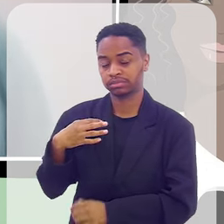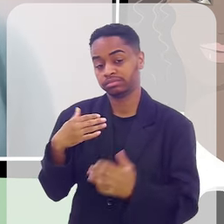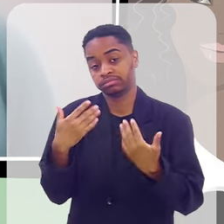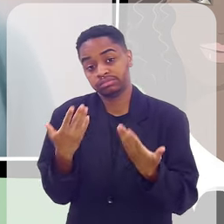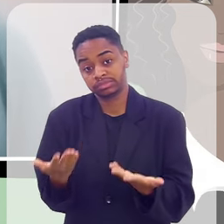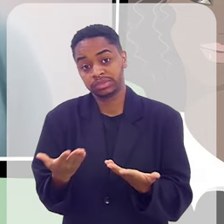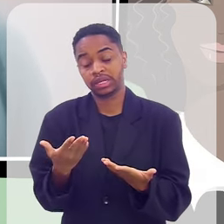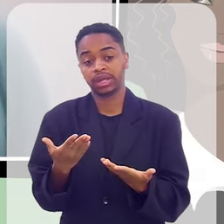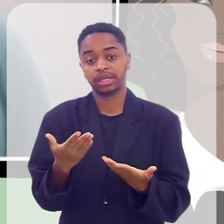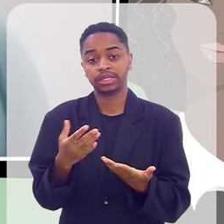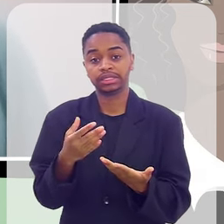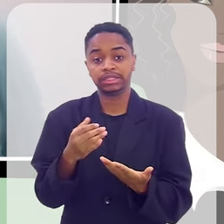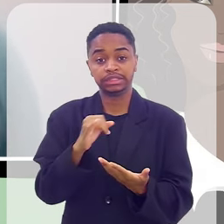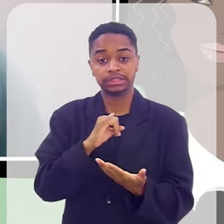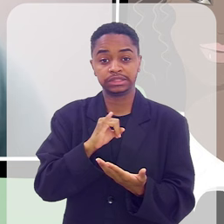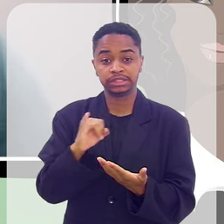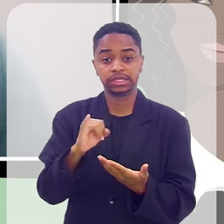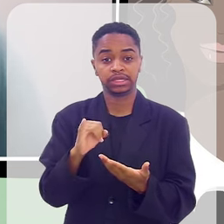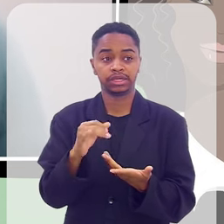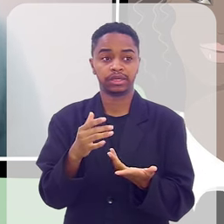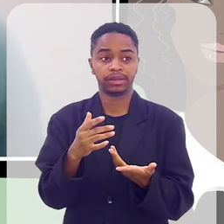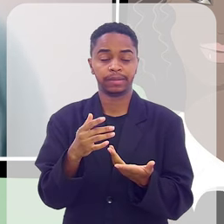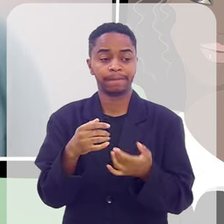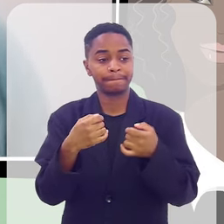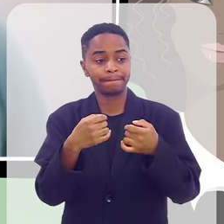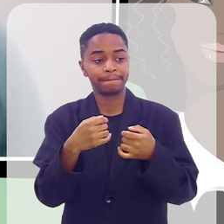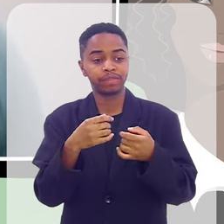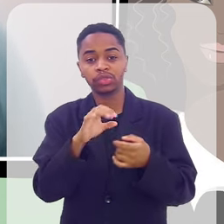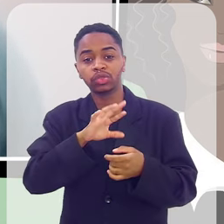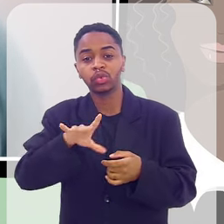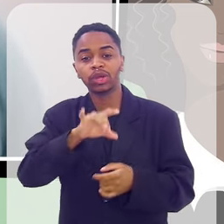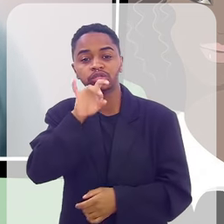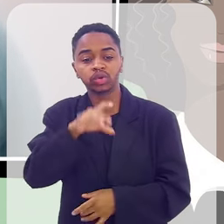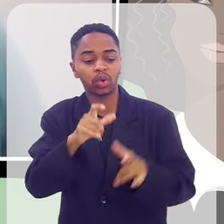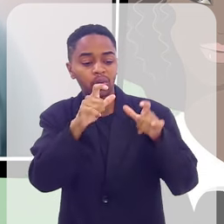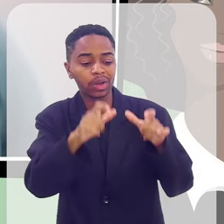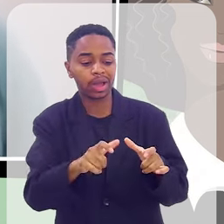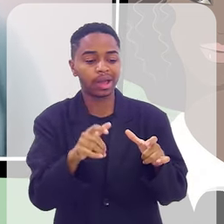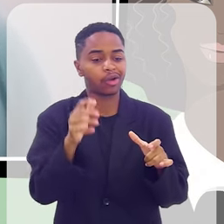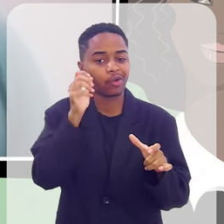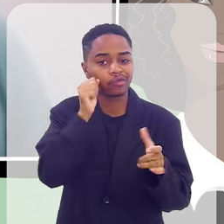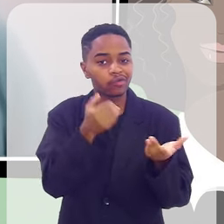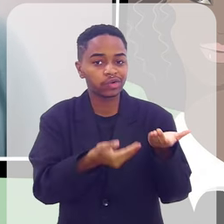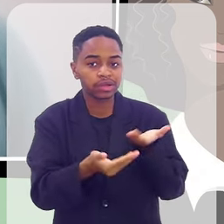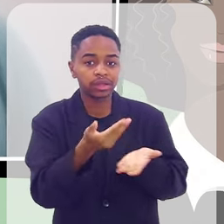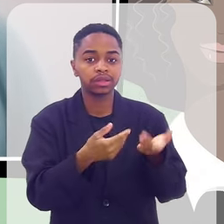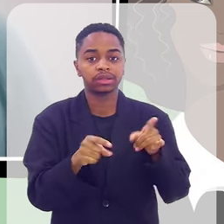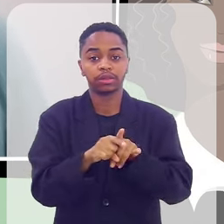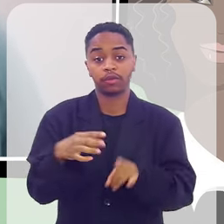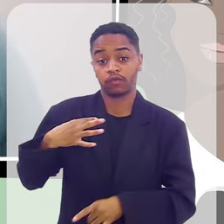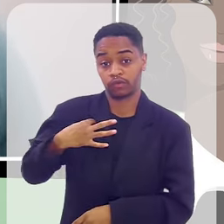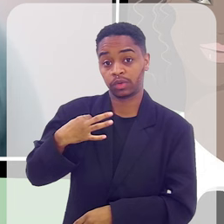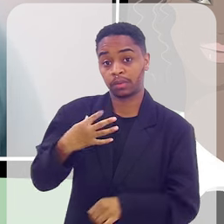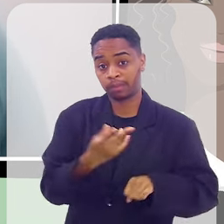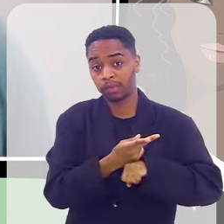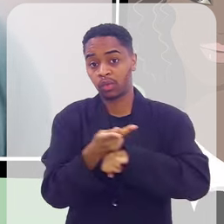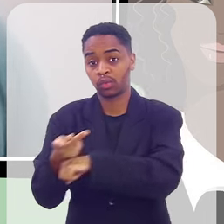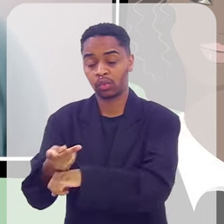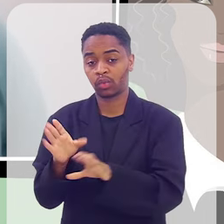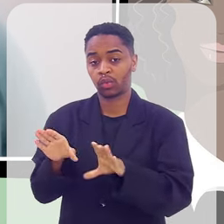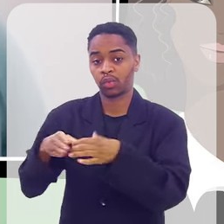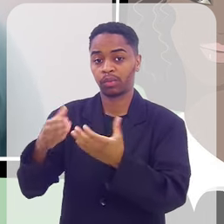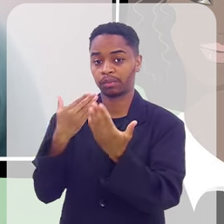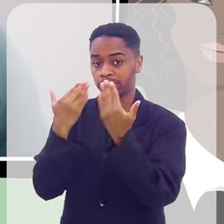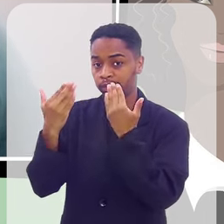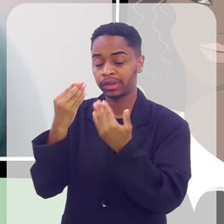Então, qualquer coisa que passe daquela necessidade de ouvir, de ser espaço, os próprios voluntários locais procuram a